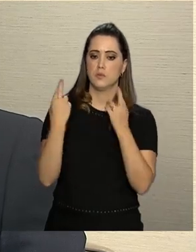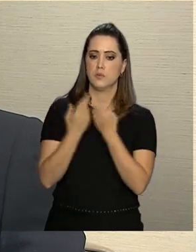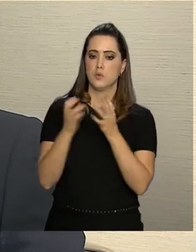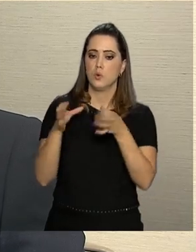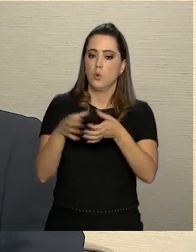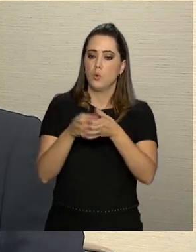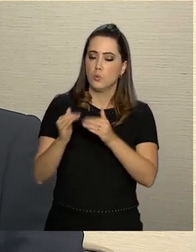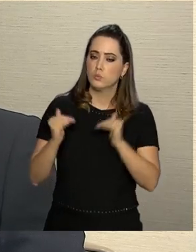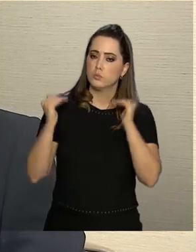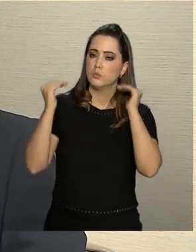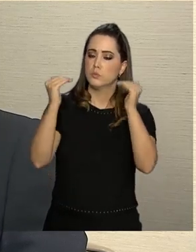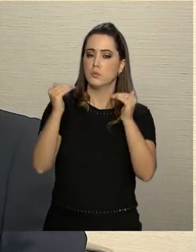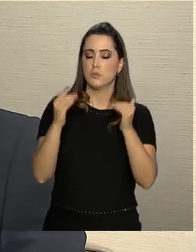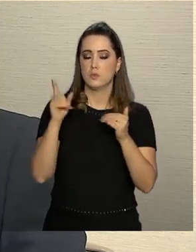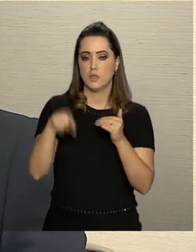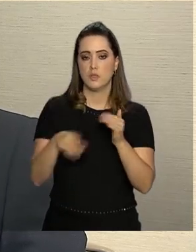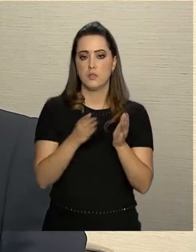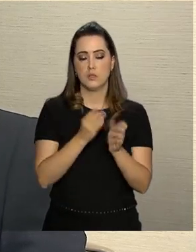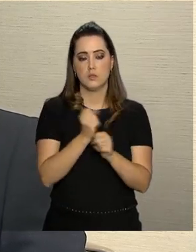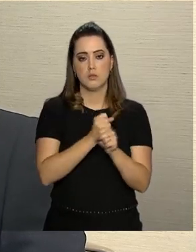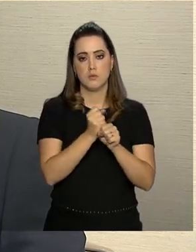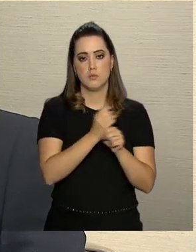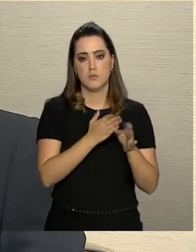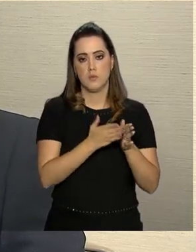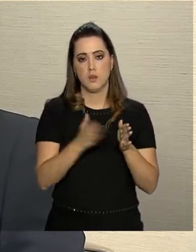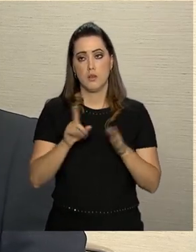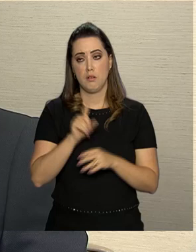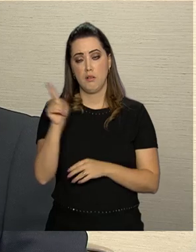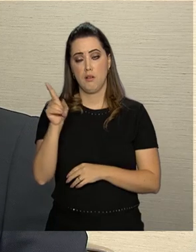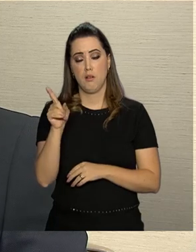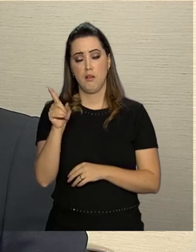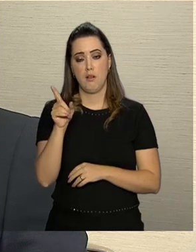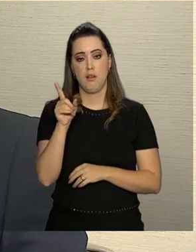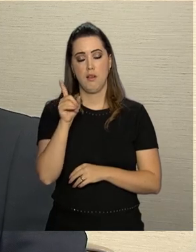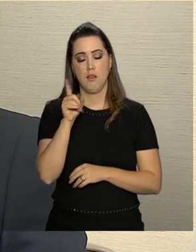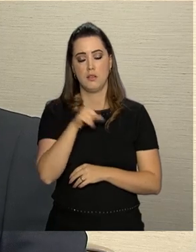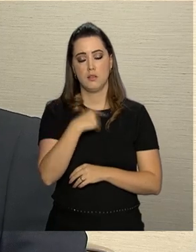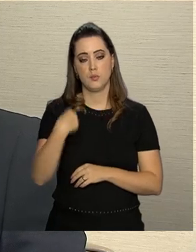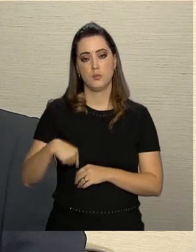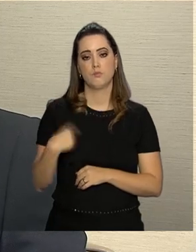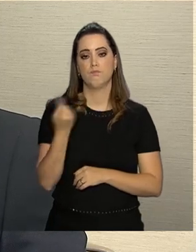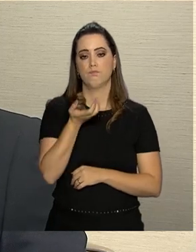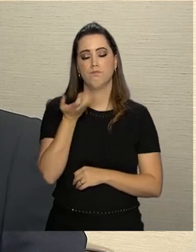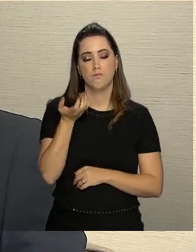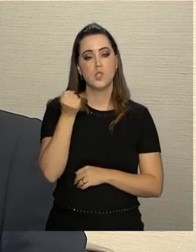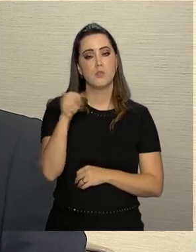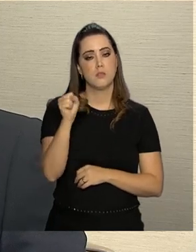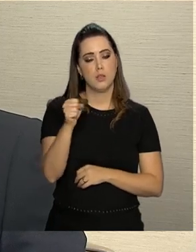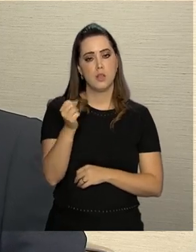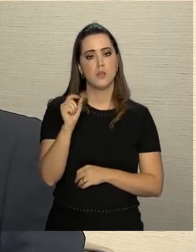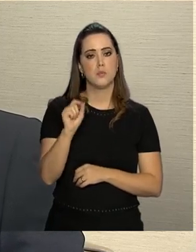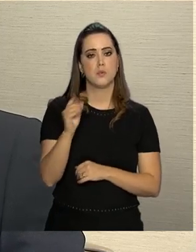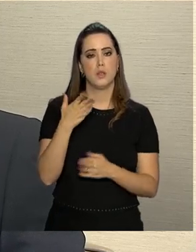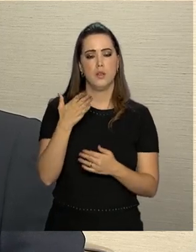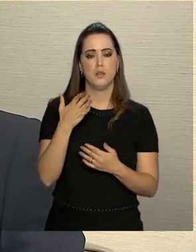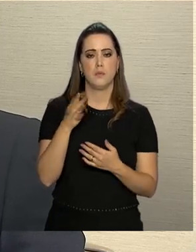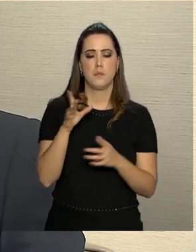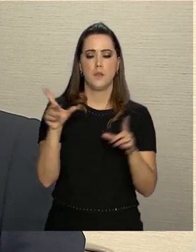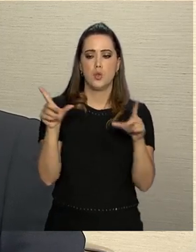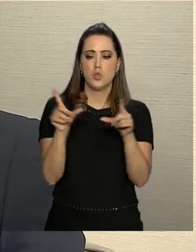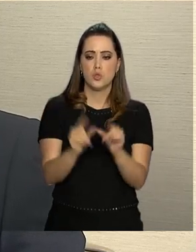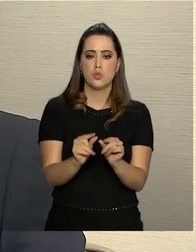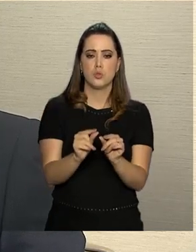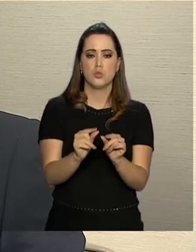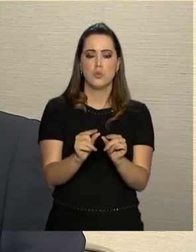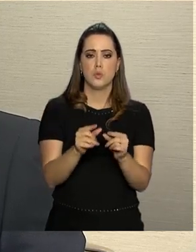Comissão de Alto Nível, que esse ano está previsto para ser lá na China. E óbvio que nós queremos limitar o